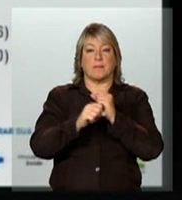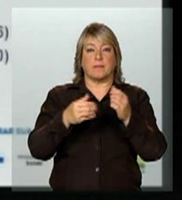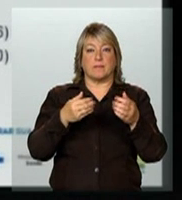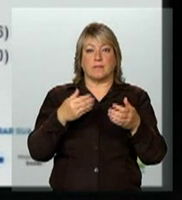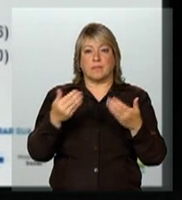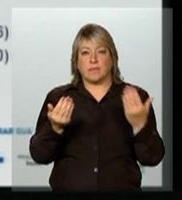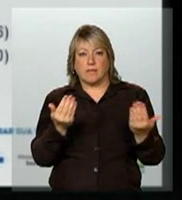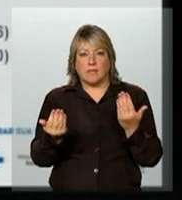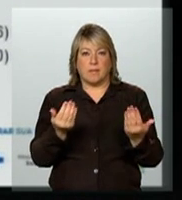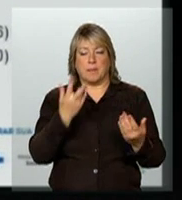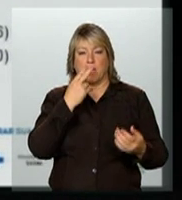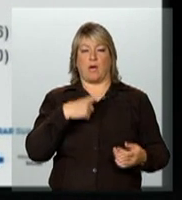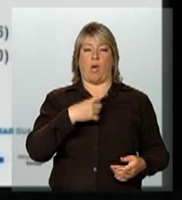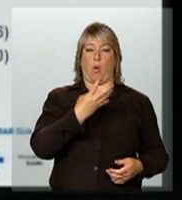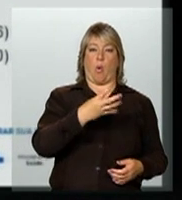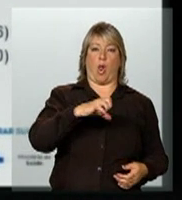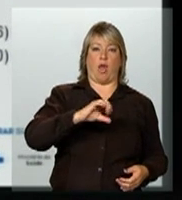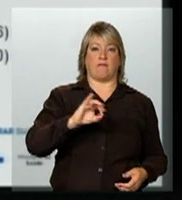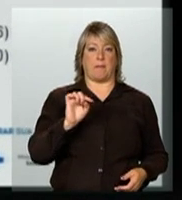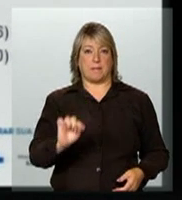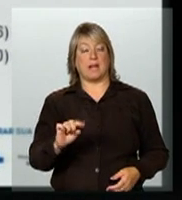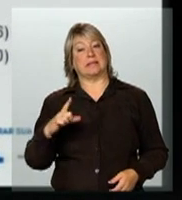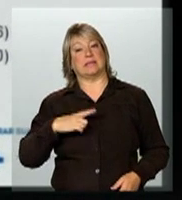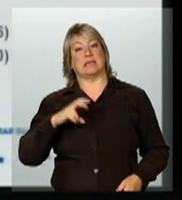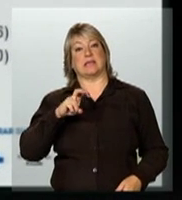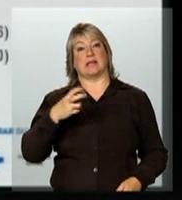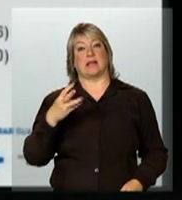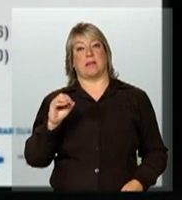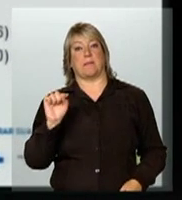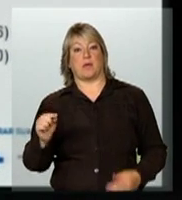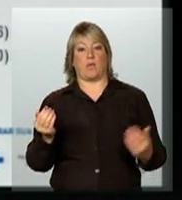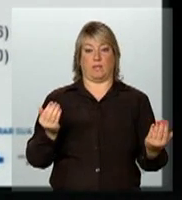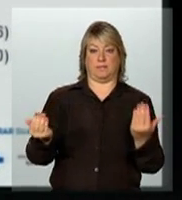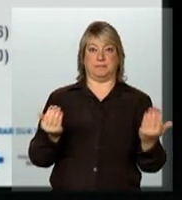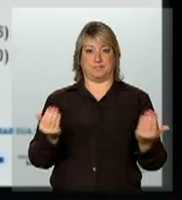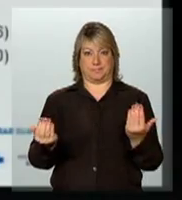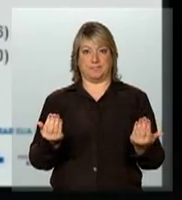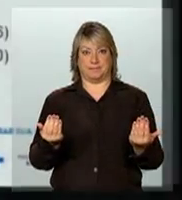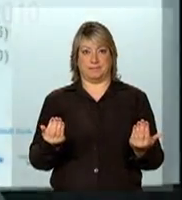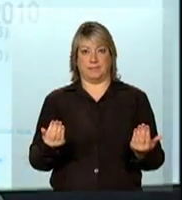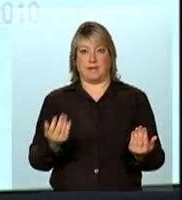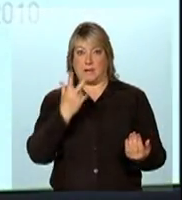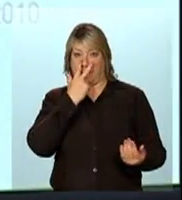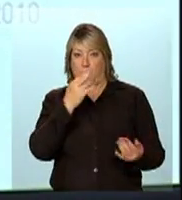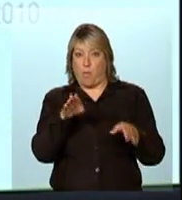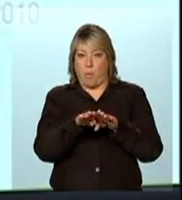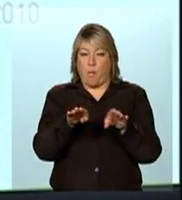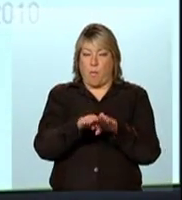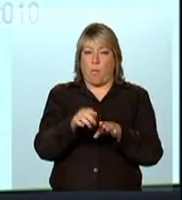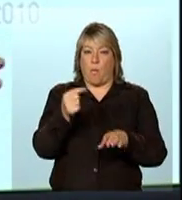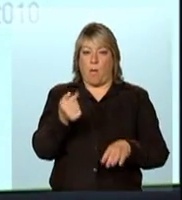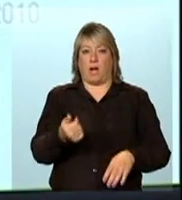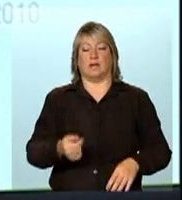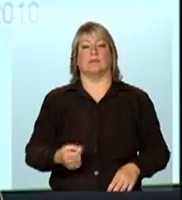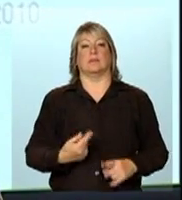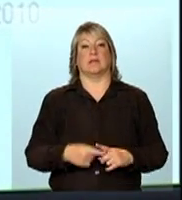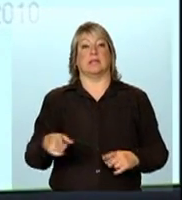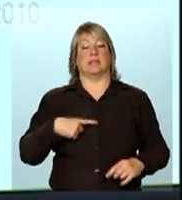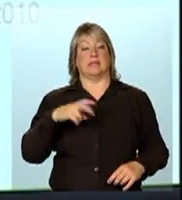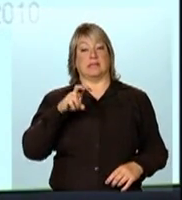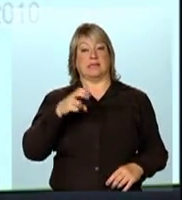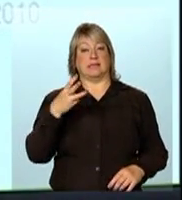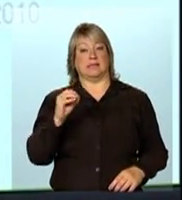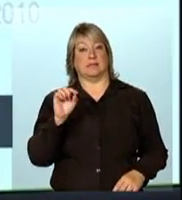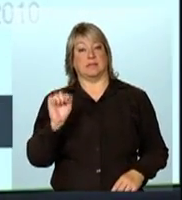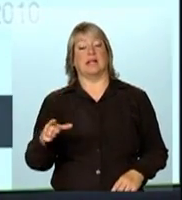Eu acho que o Pedro apresentou 490 mil, nós estamos estimando em 530, mas, seguramente, tanto o 530 está dentro